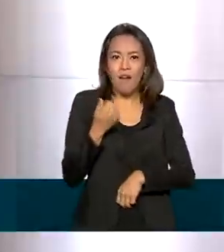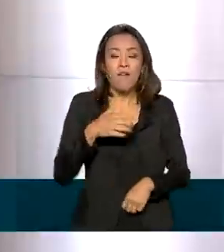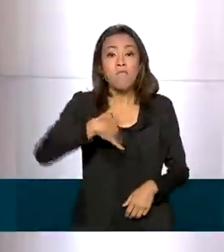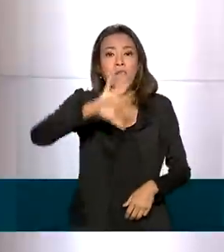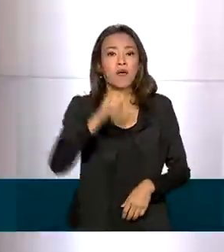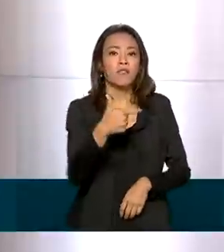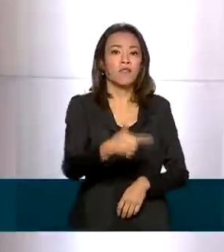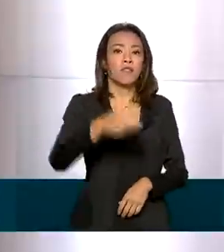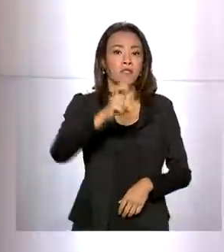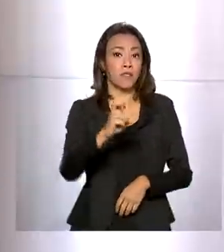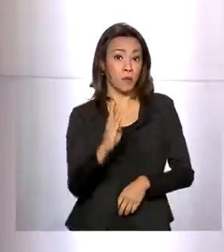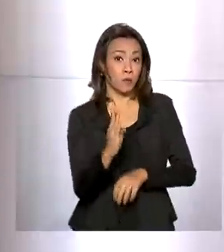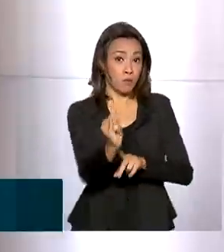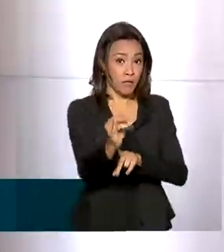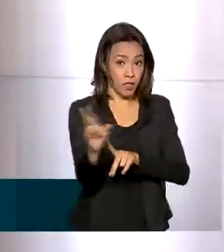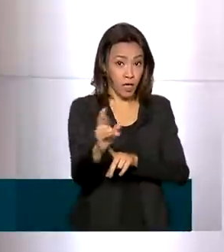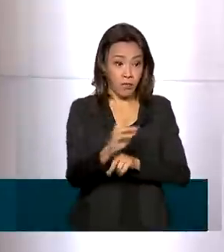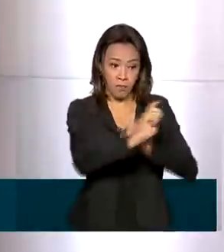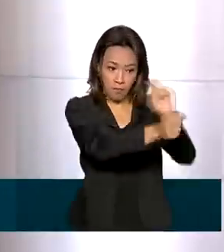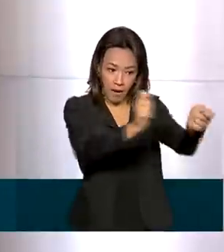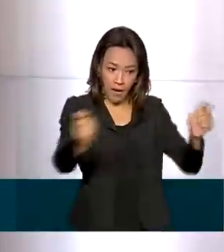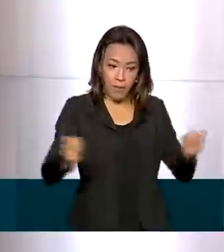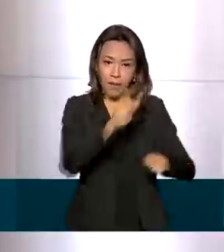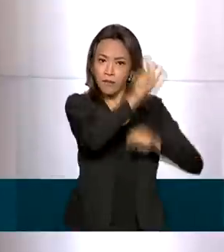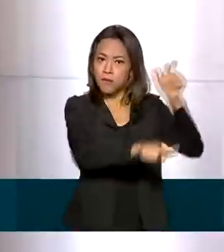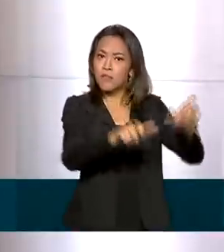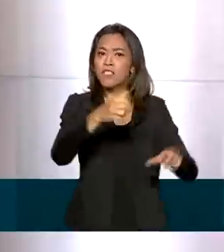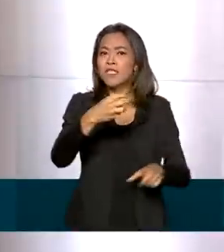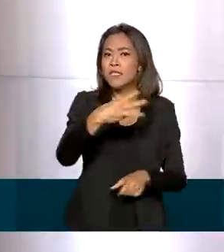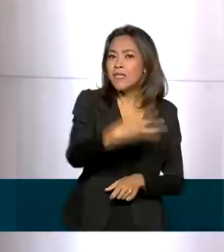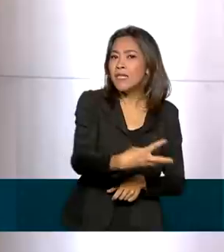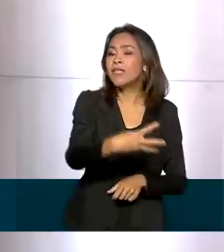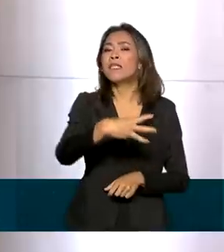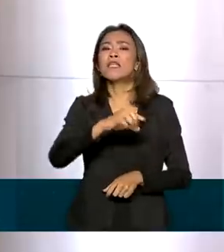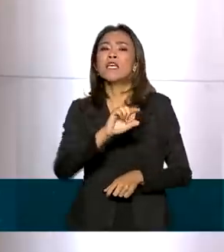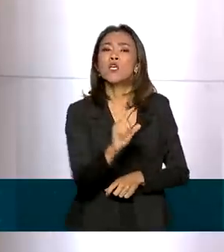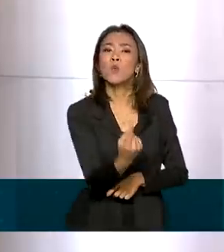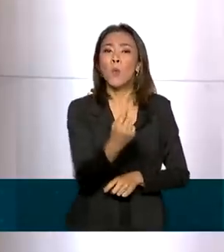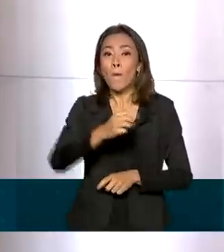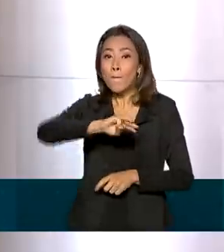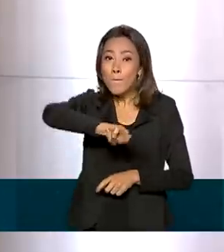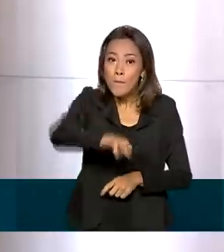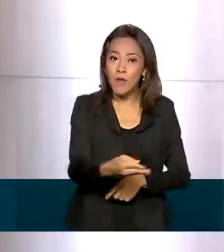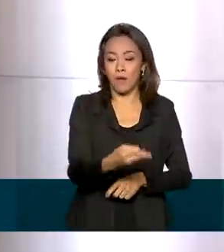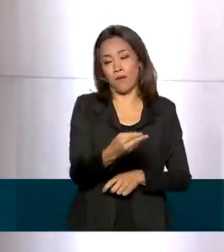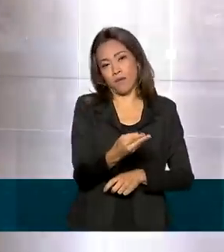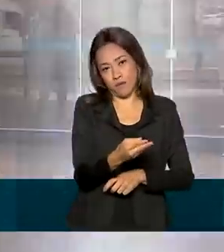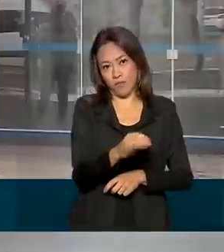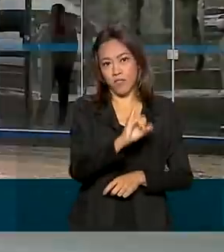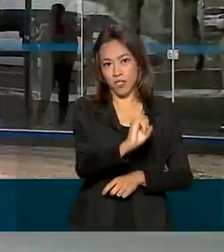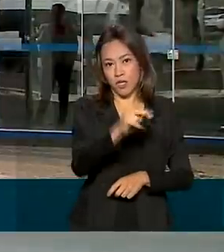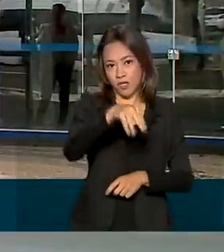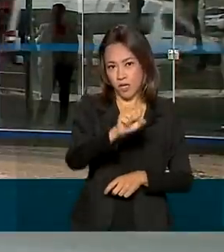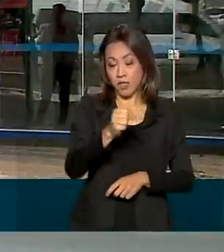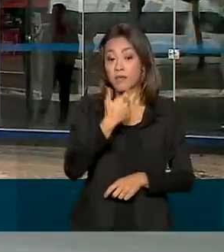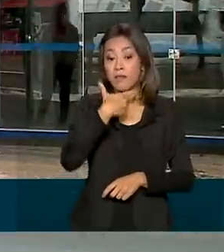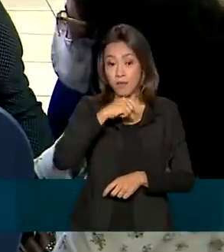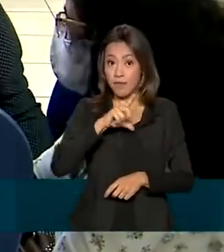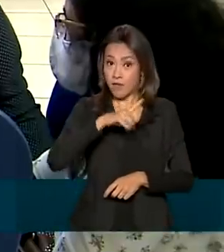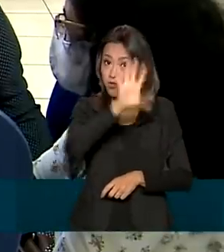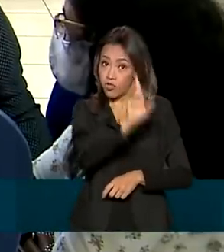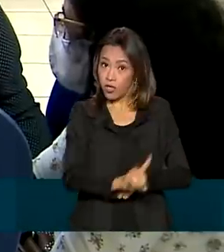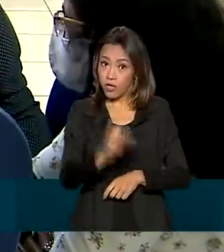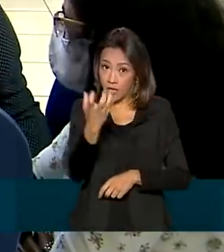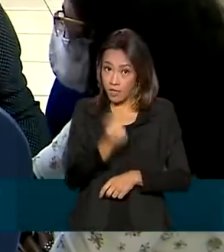bilhões para o pagamento de R$ 31 milhões de benefícios. Tem direito ao 13º quem recebe a aposentadoria,